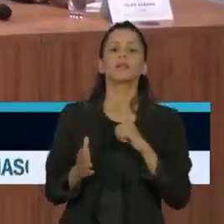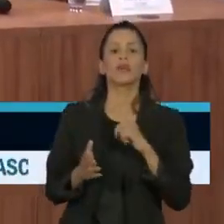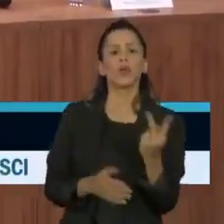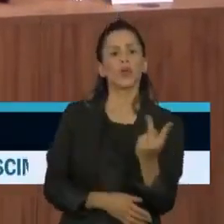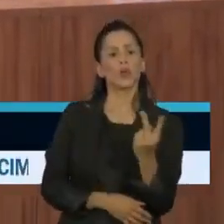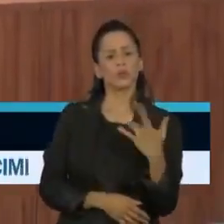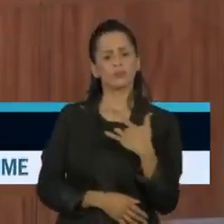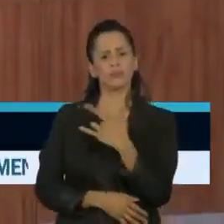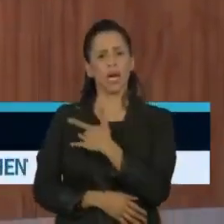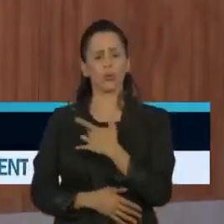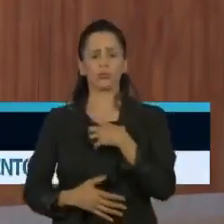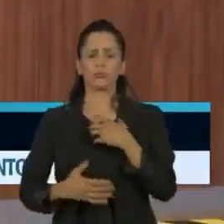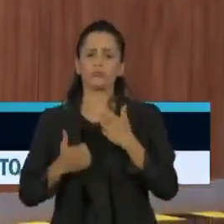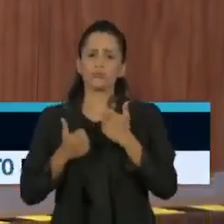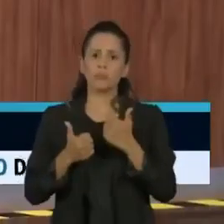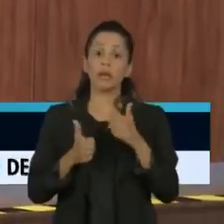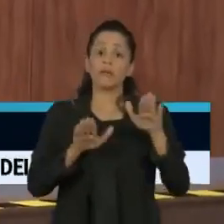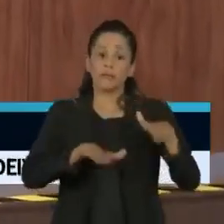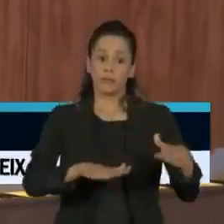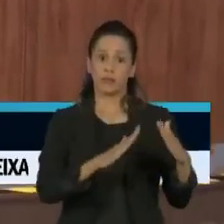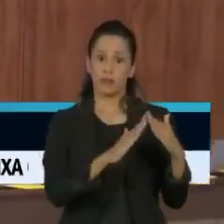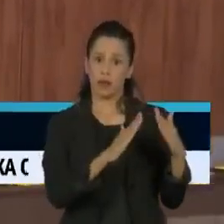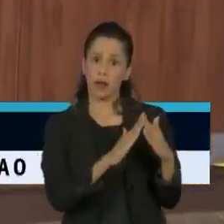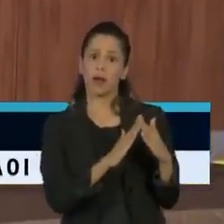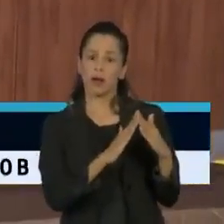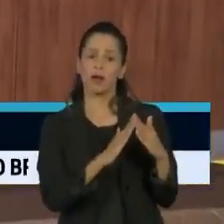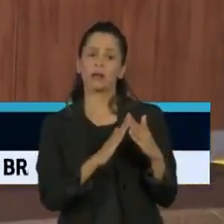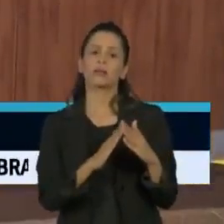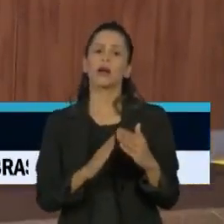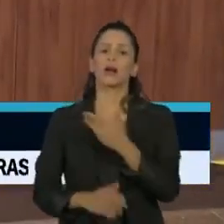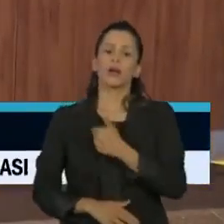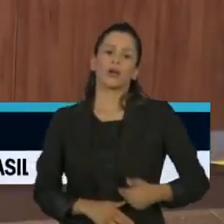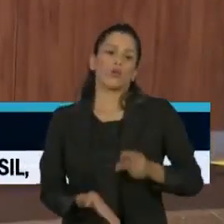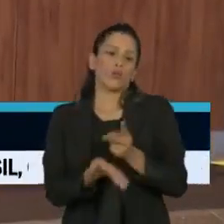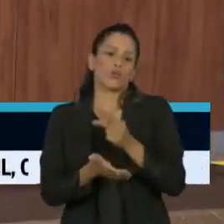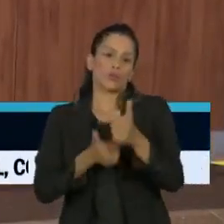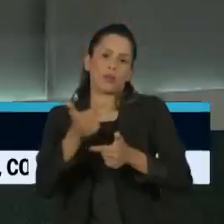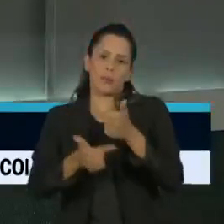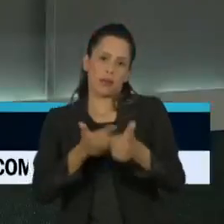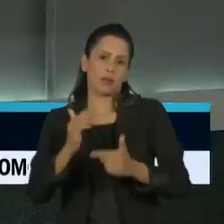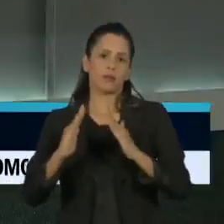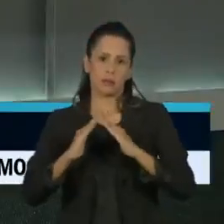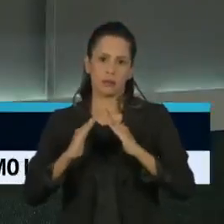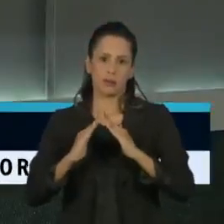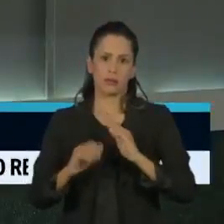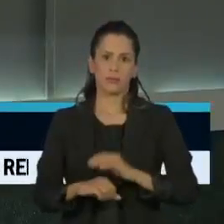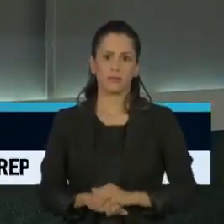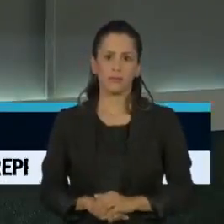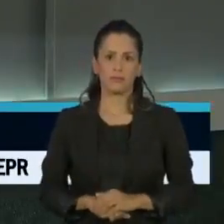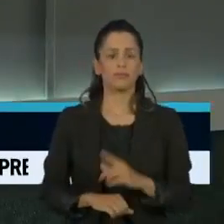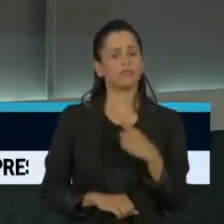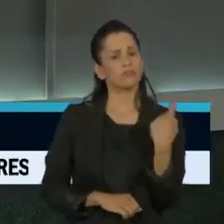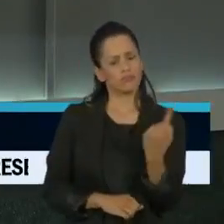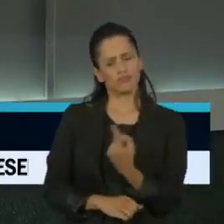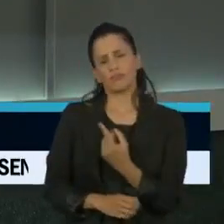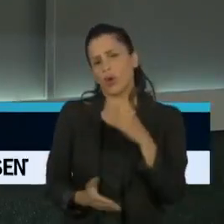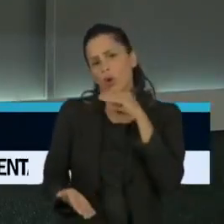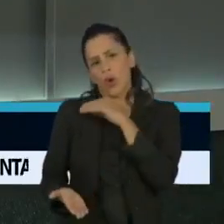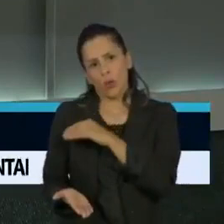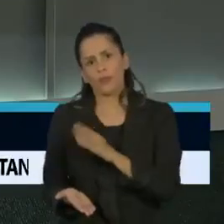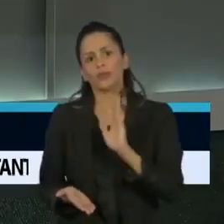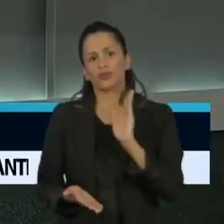o casal está em isolamento e o governador vai continuar trabalhando normalmente em casa. Nós estamos, obviamente, fazendo